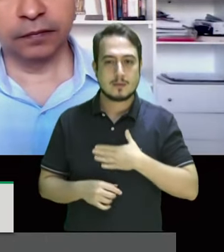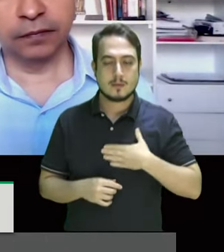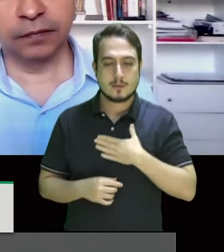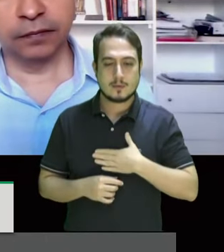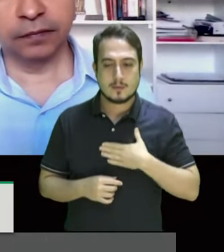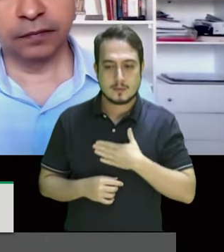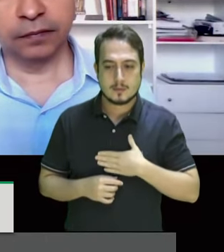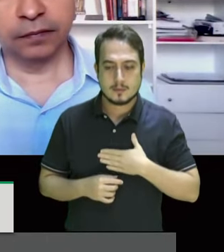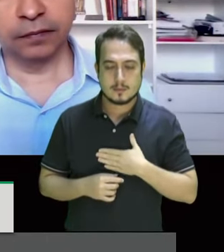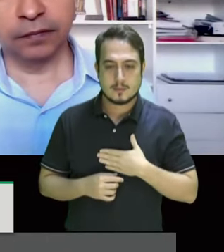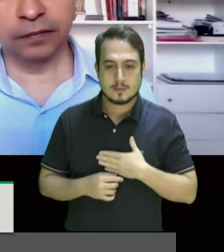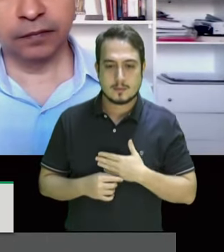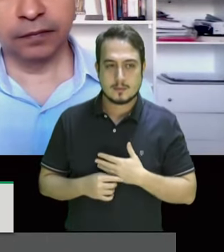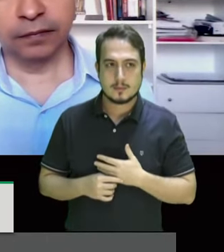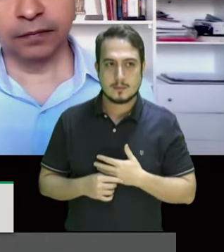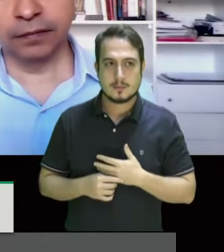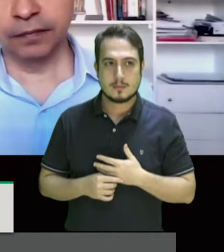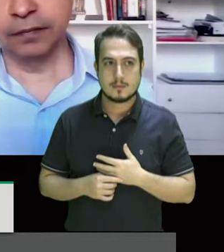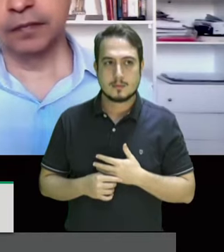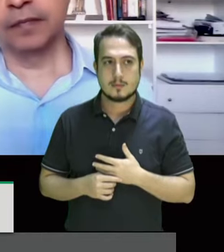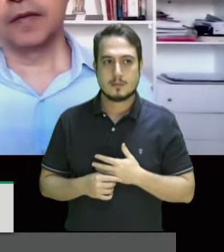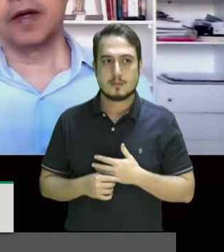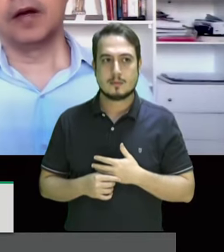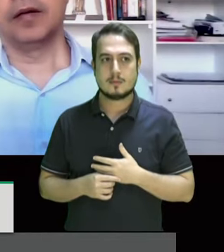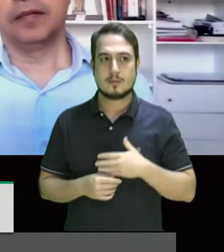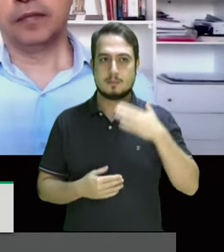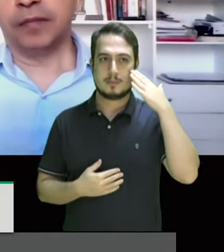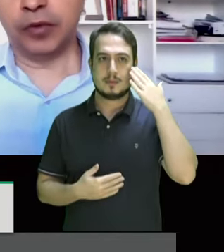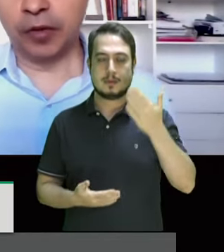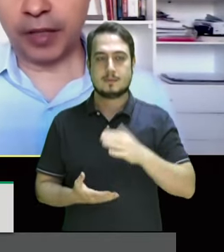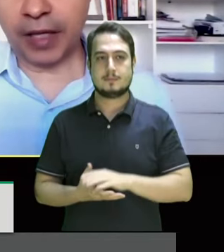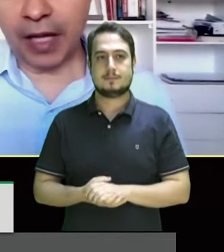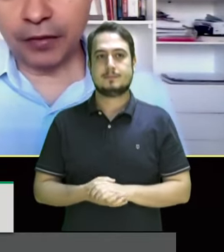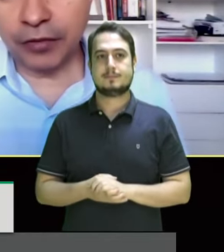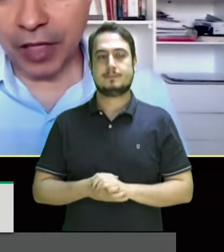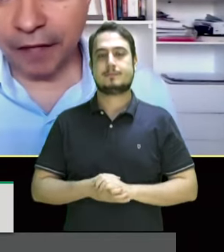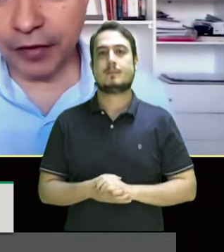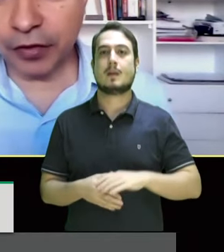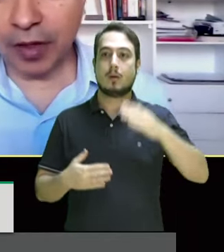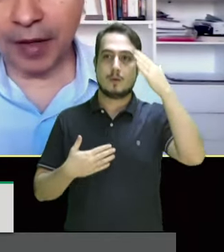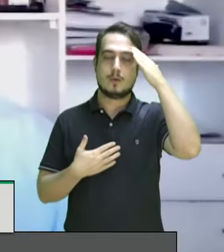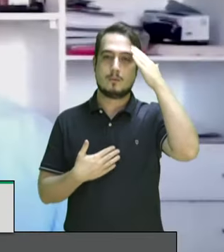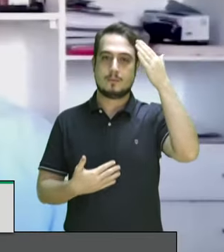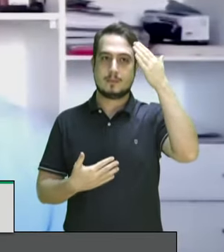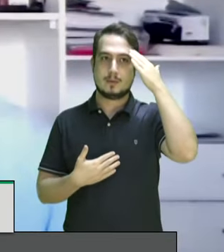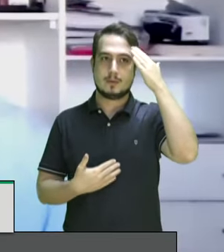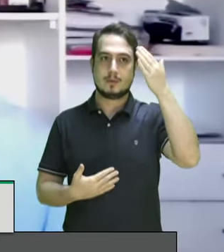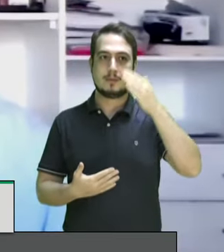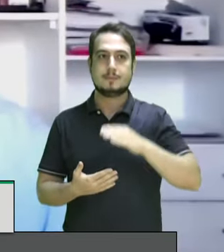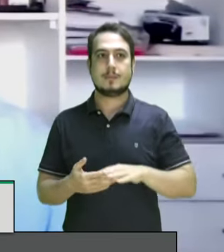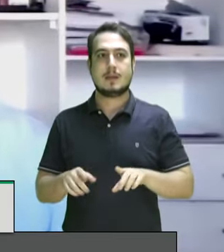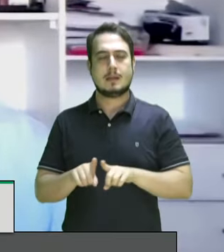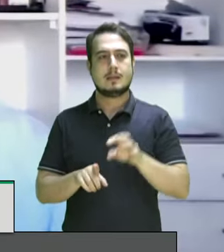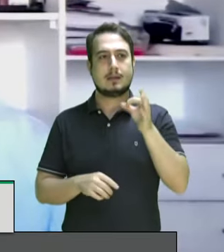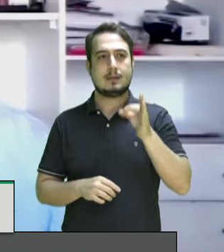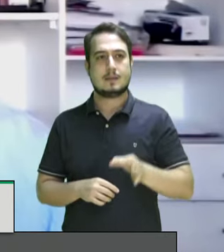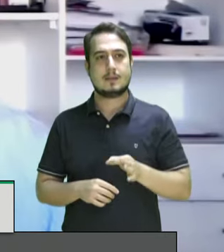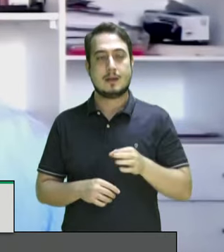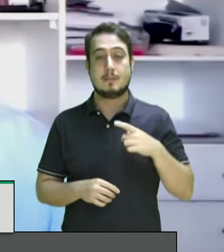mas venceremos um grande abraço obrigado muito obrigado Jefferson Amadeu certamente